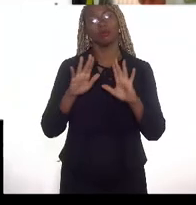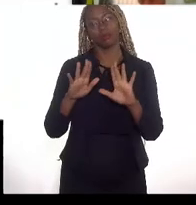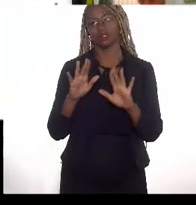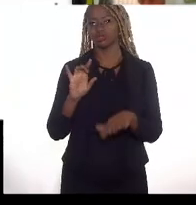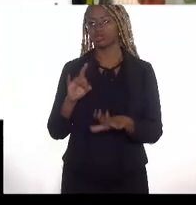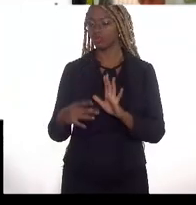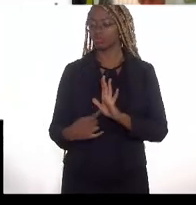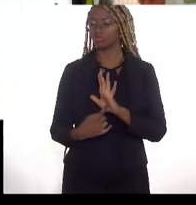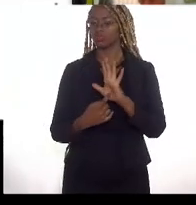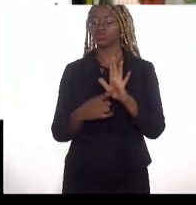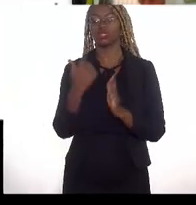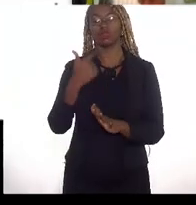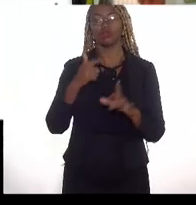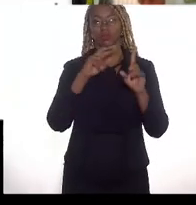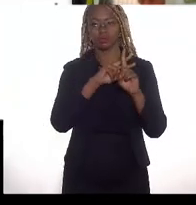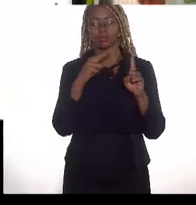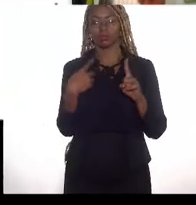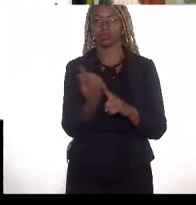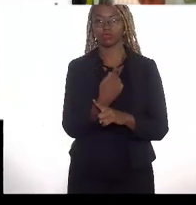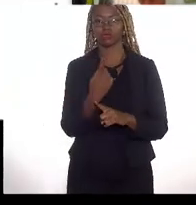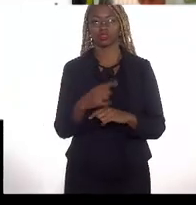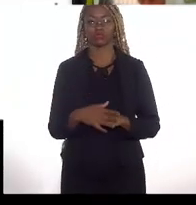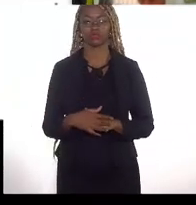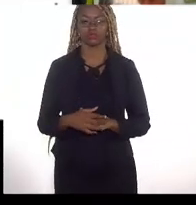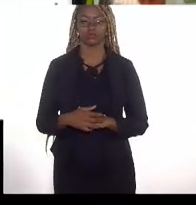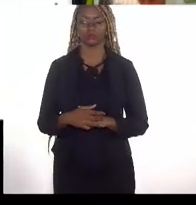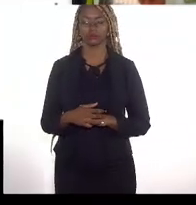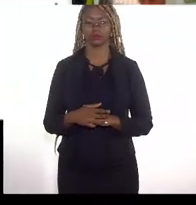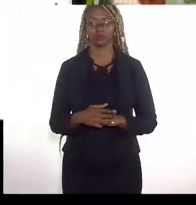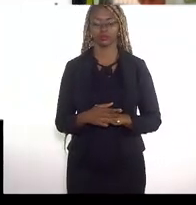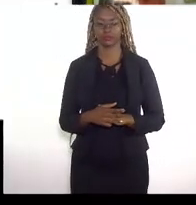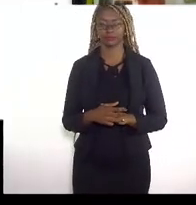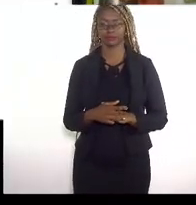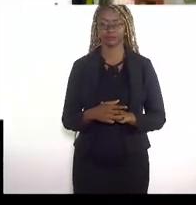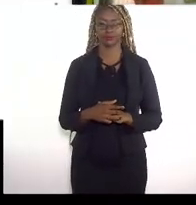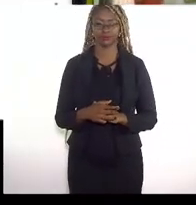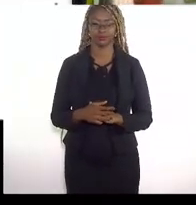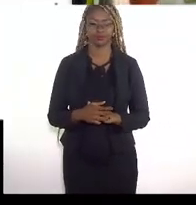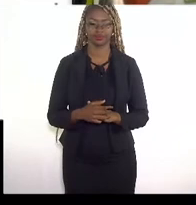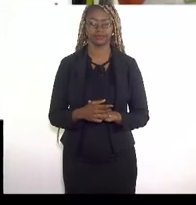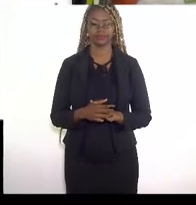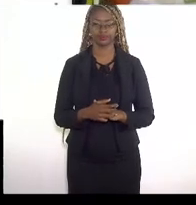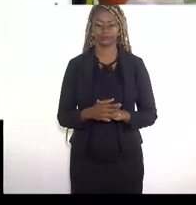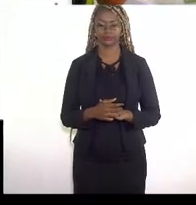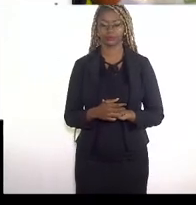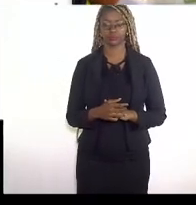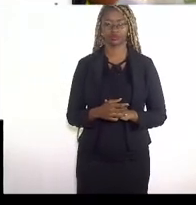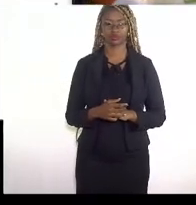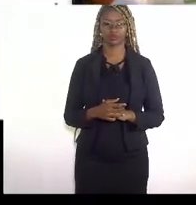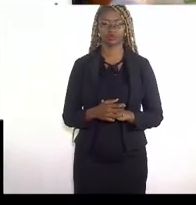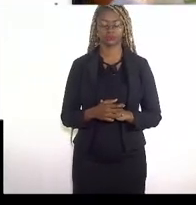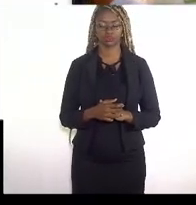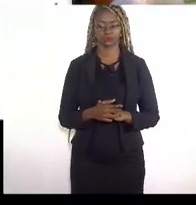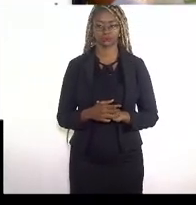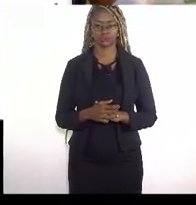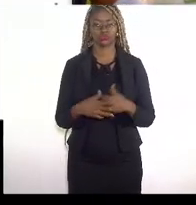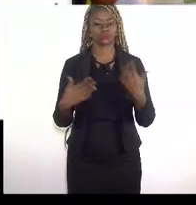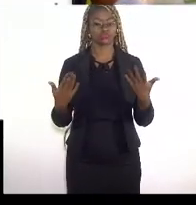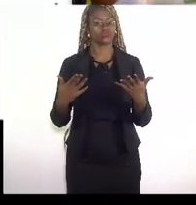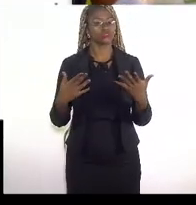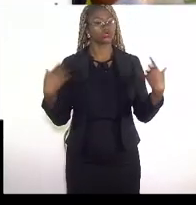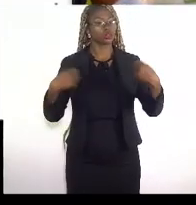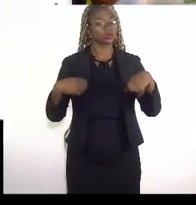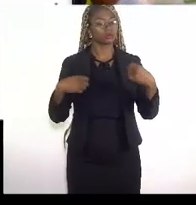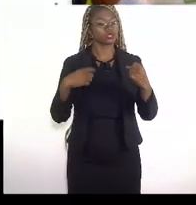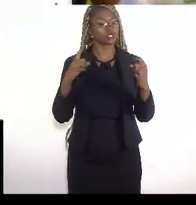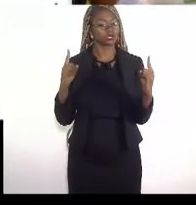novamente aqui a nossa visão. Então, primeiro, é importante que não haja dúvidas